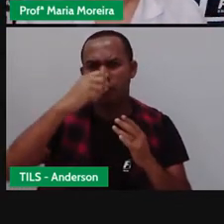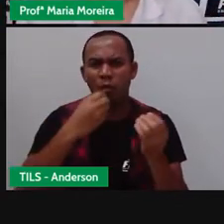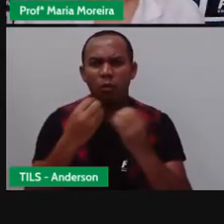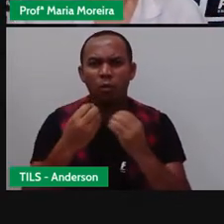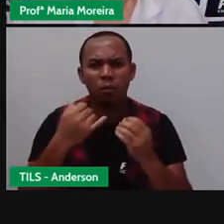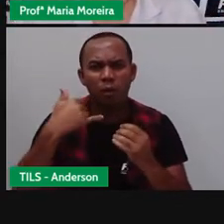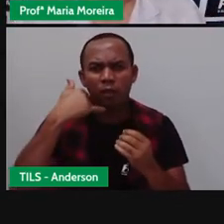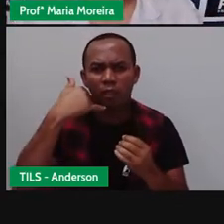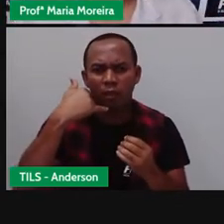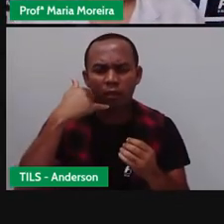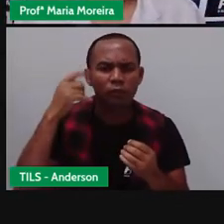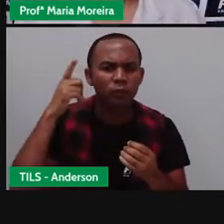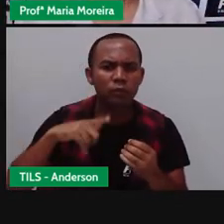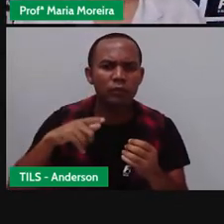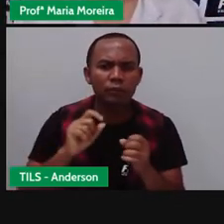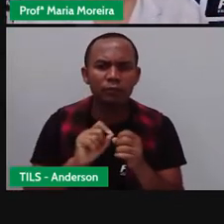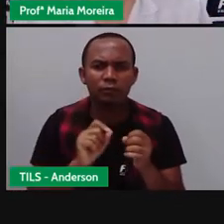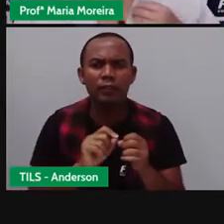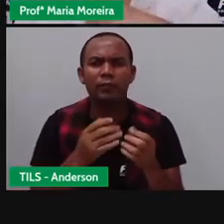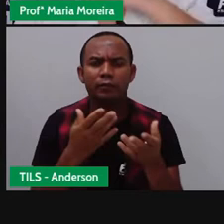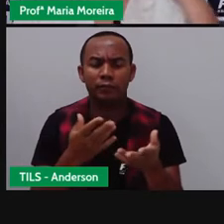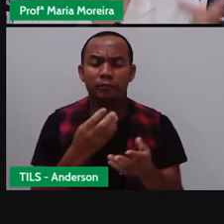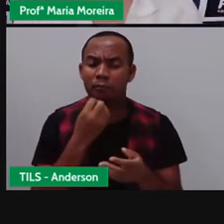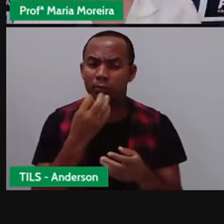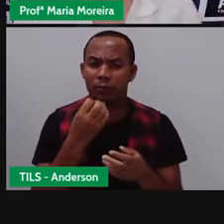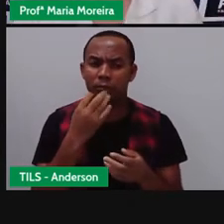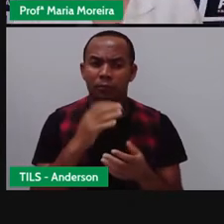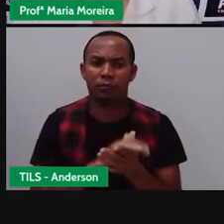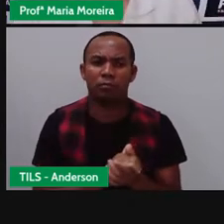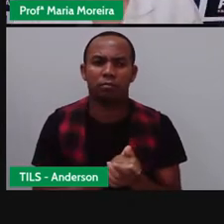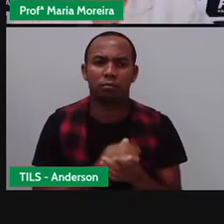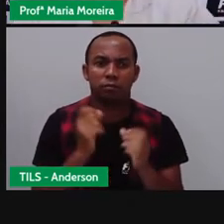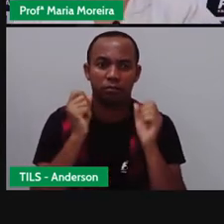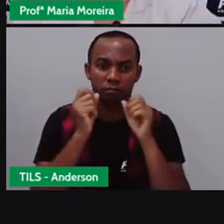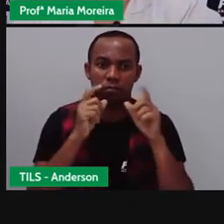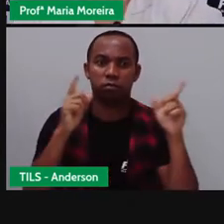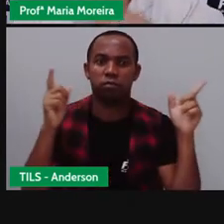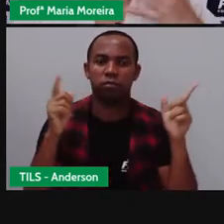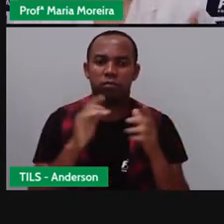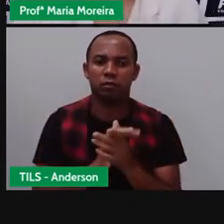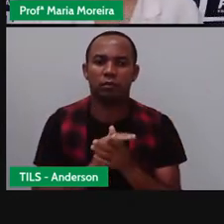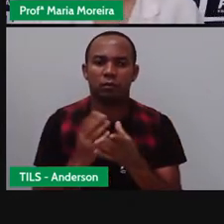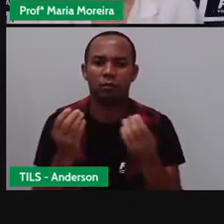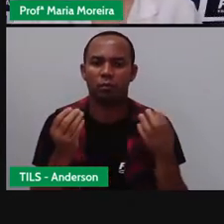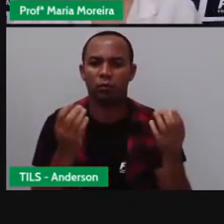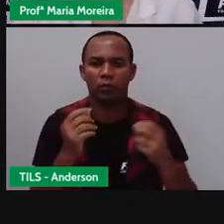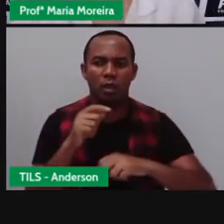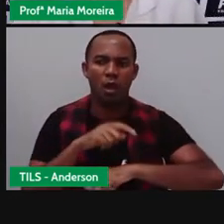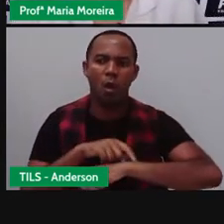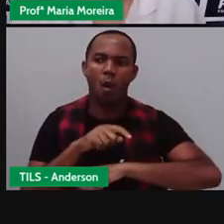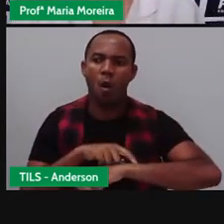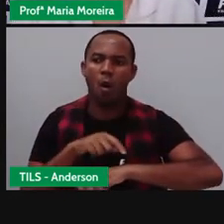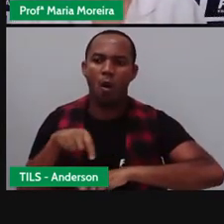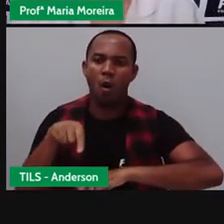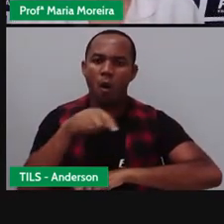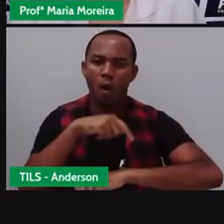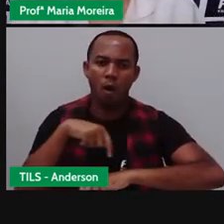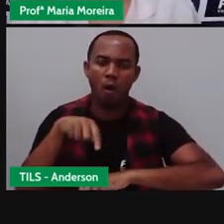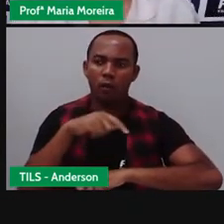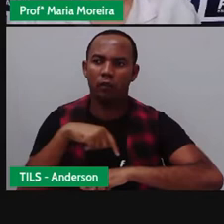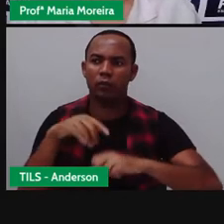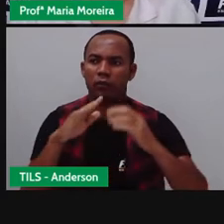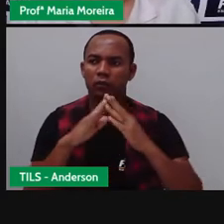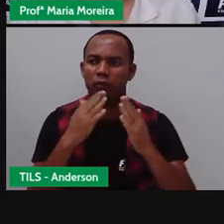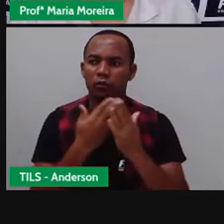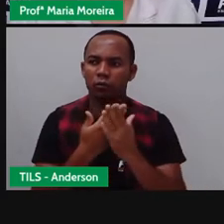Até a essa informação. É absurdo aí a quantidade de horas de estudo para se chegar